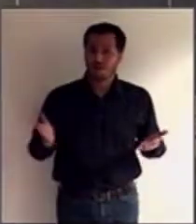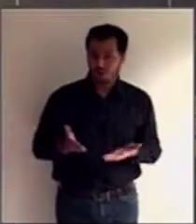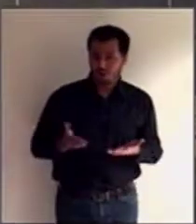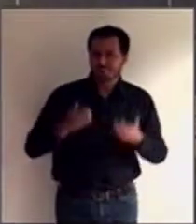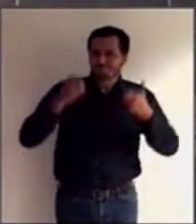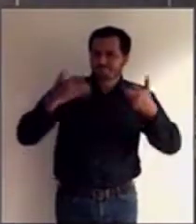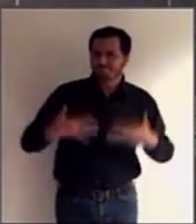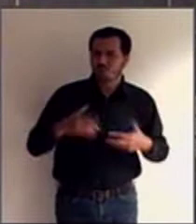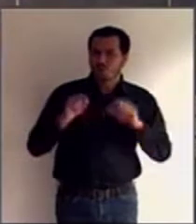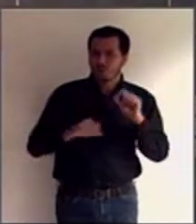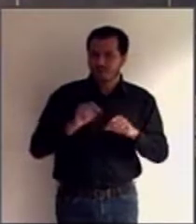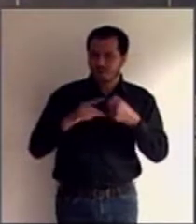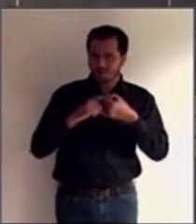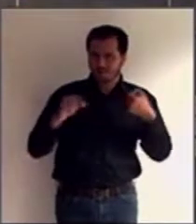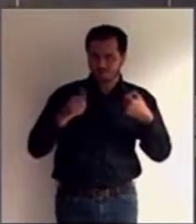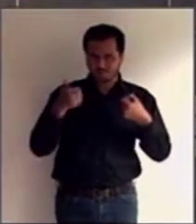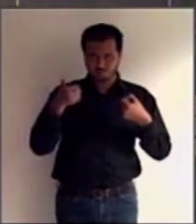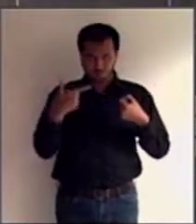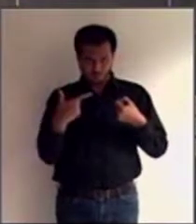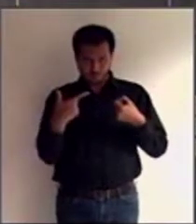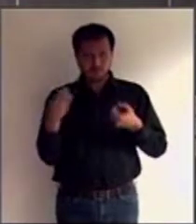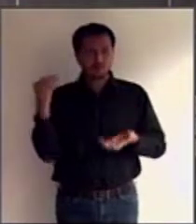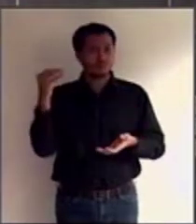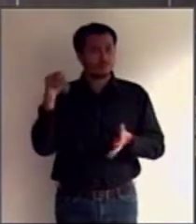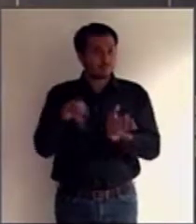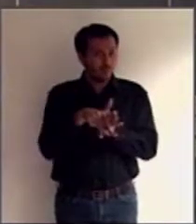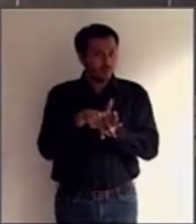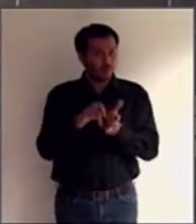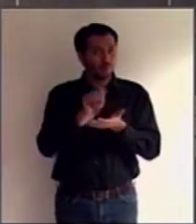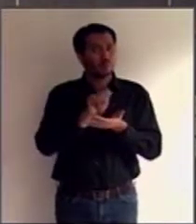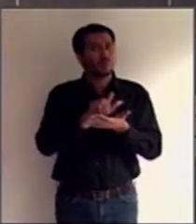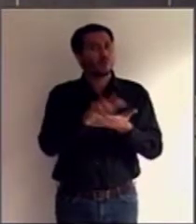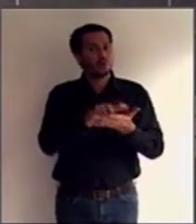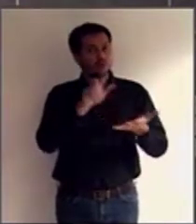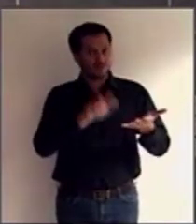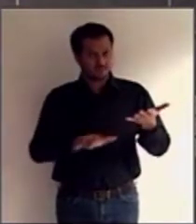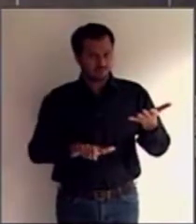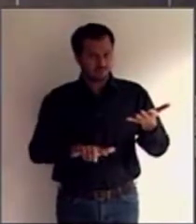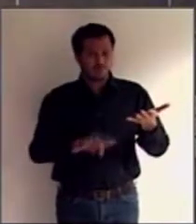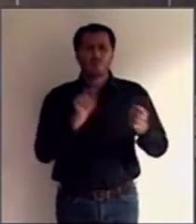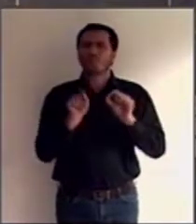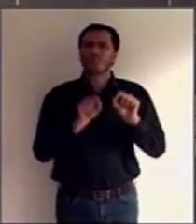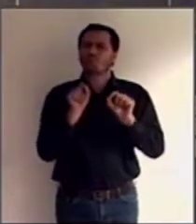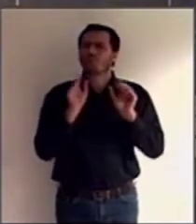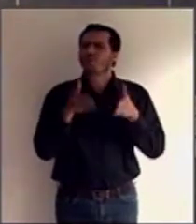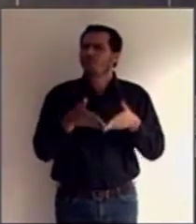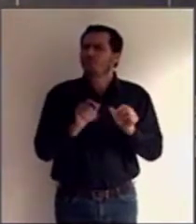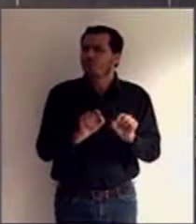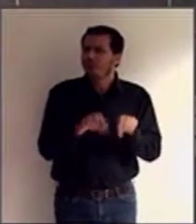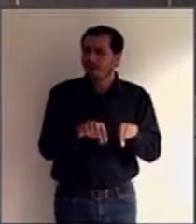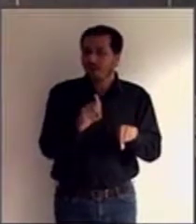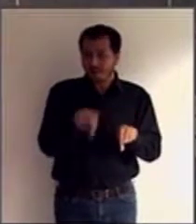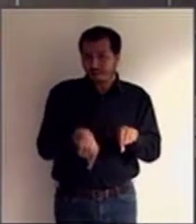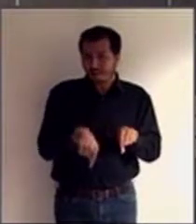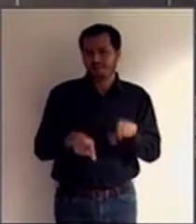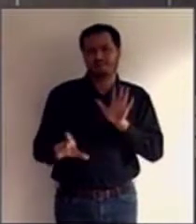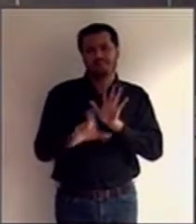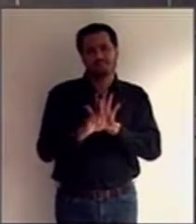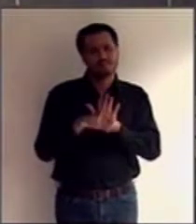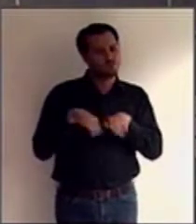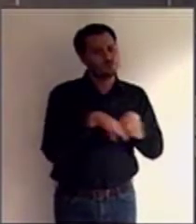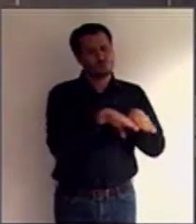Artigo 12 da Convenção Internacional sobre os Direitos da Pessoa com deficiência que trata do reconhecimento igual perante a lei. O